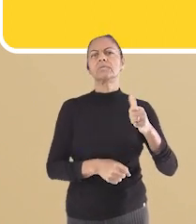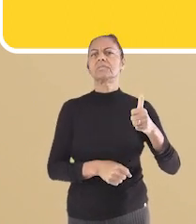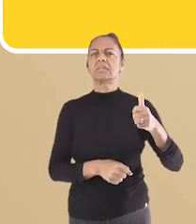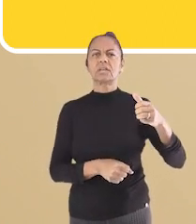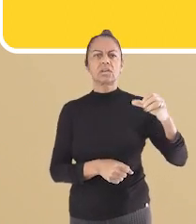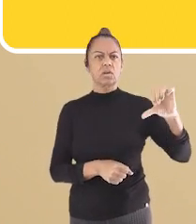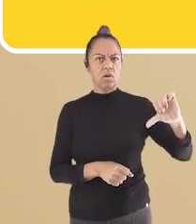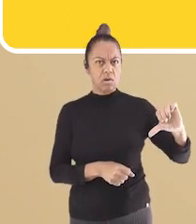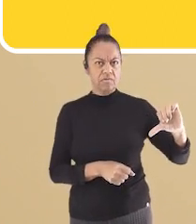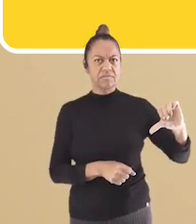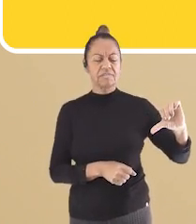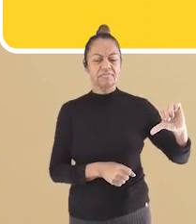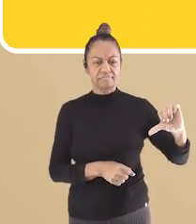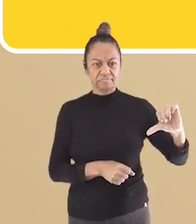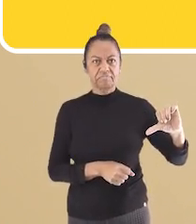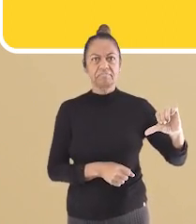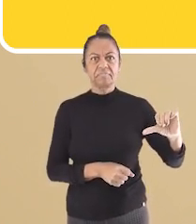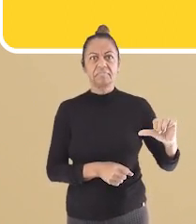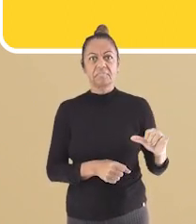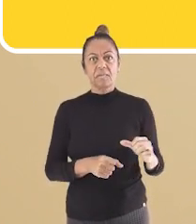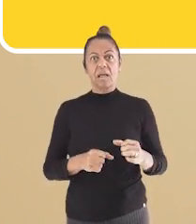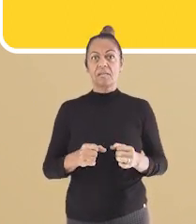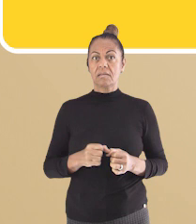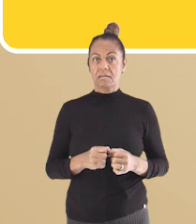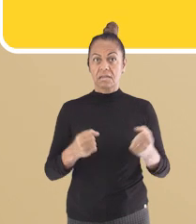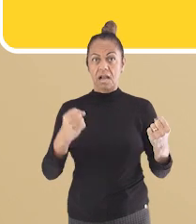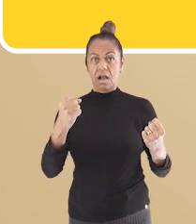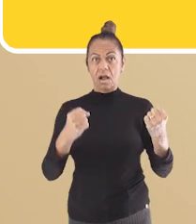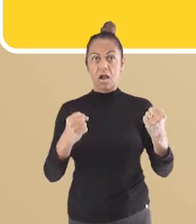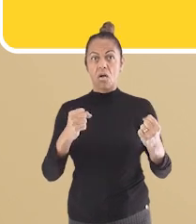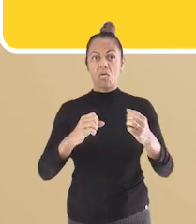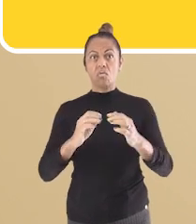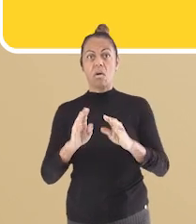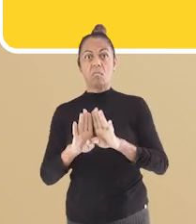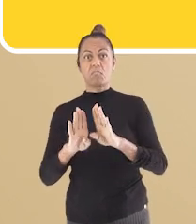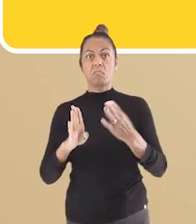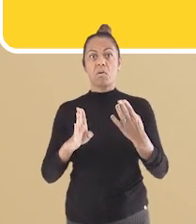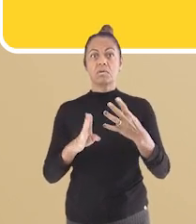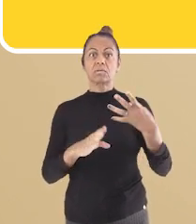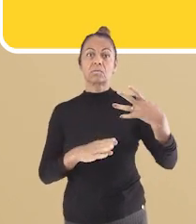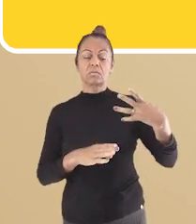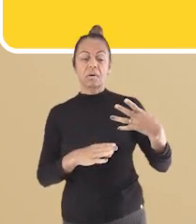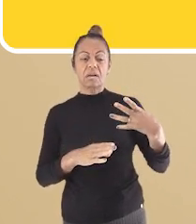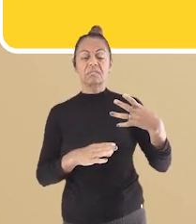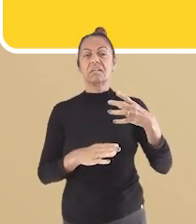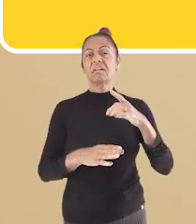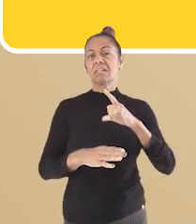quatro portas, ar-condicionado e direção hidráulica. Único dono. Telefone 27